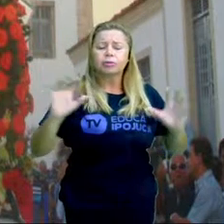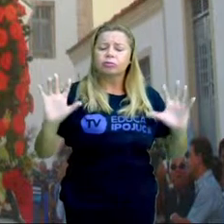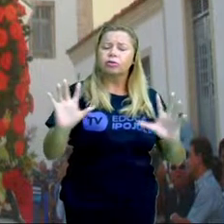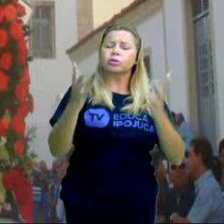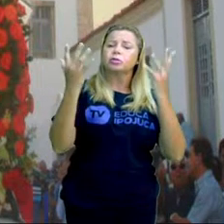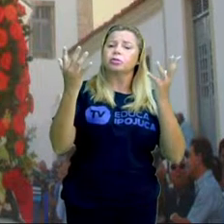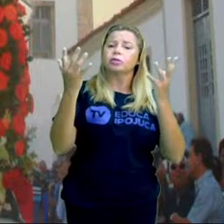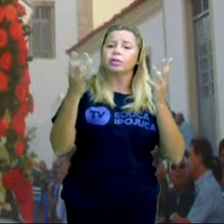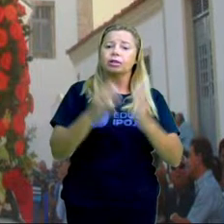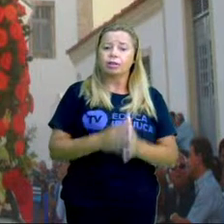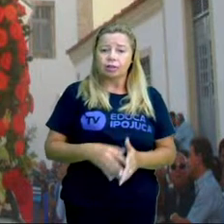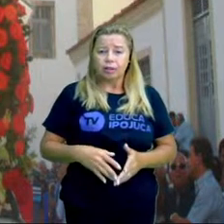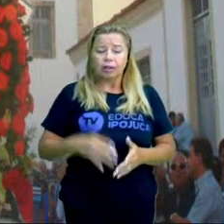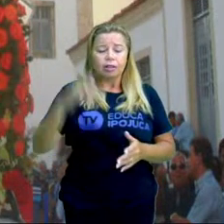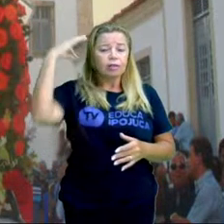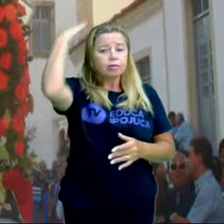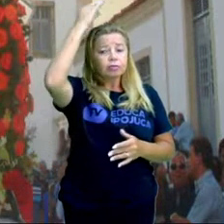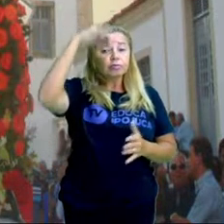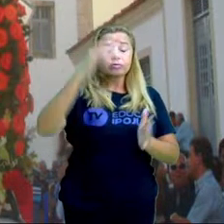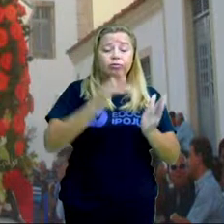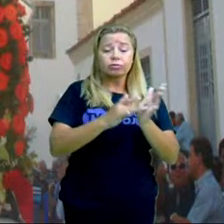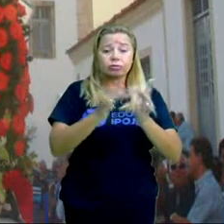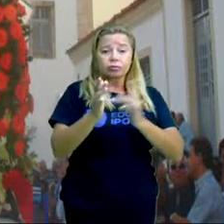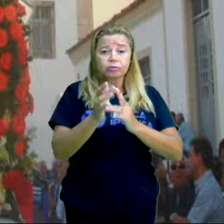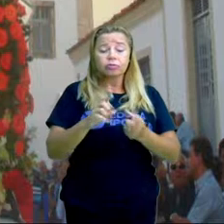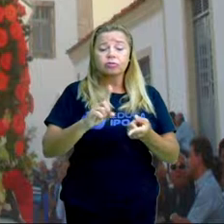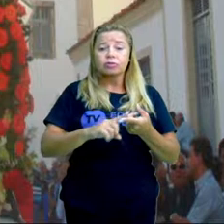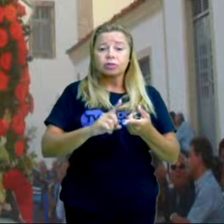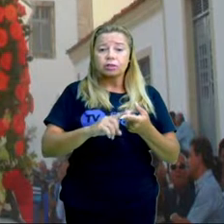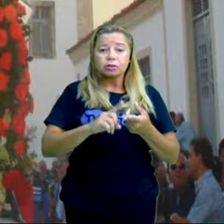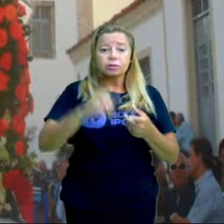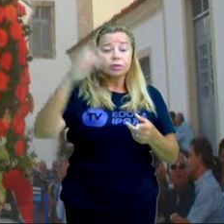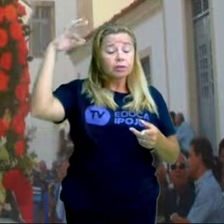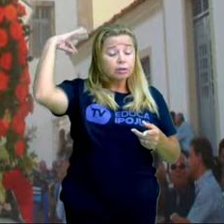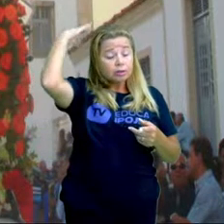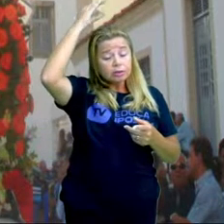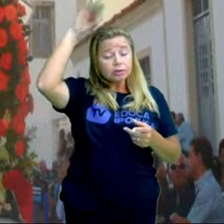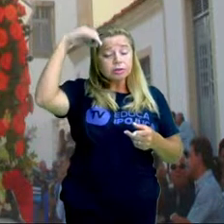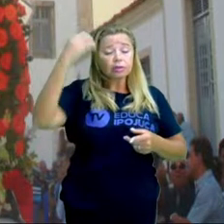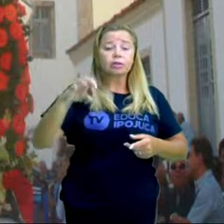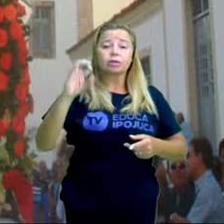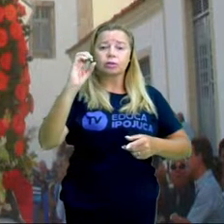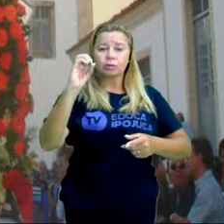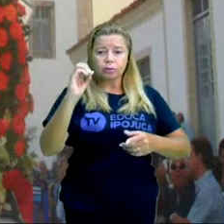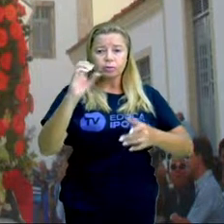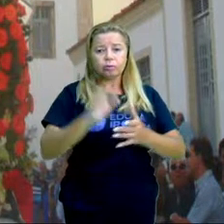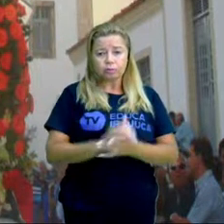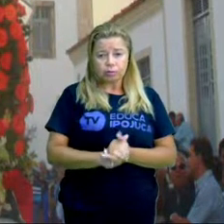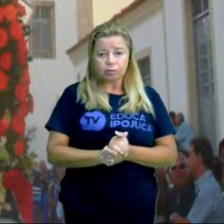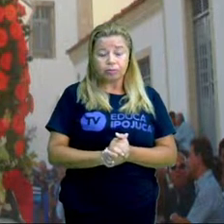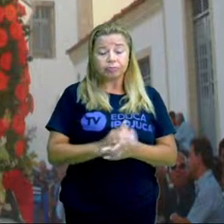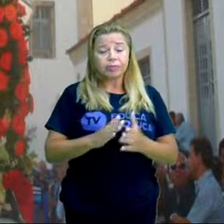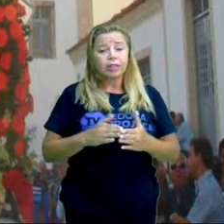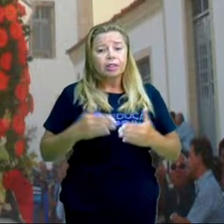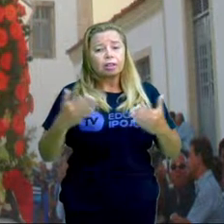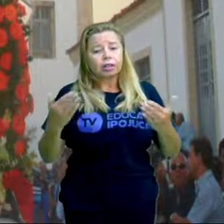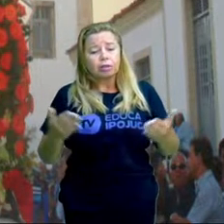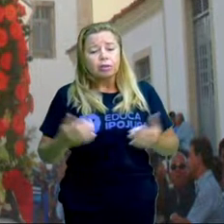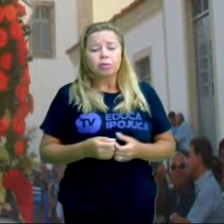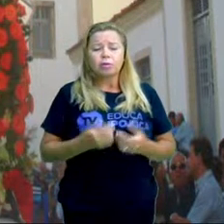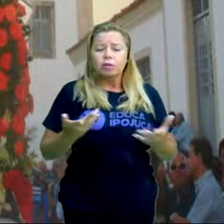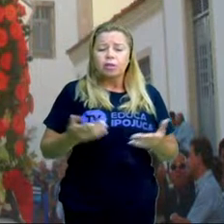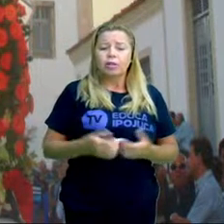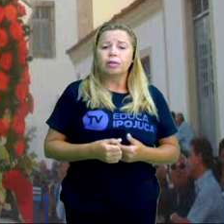Cristo quanto à Nossa Senhora do Ó. E esse é o lado sagrado, né, digamos assim, é uma festa